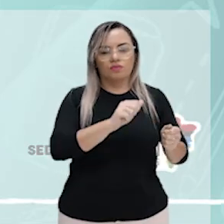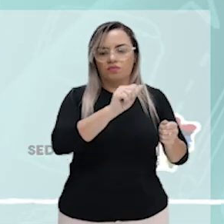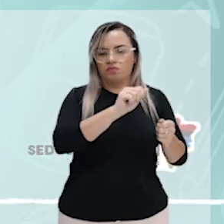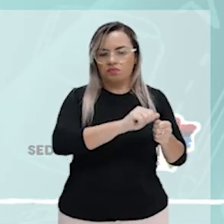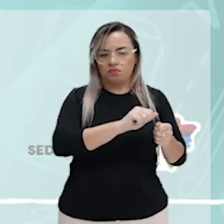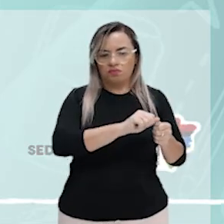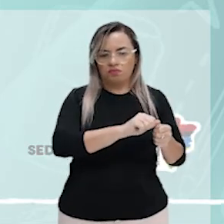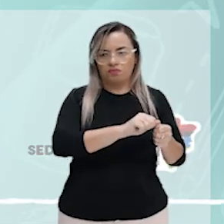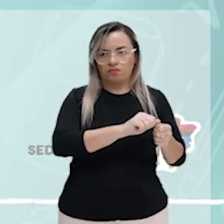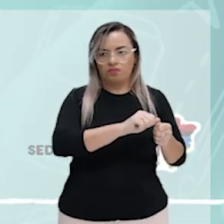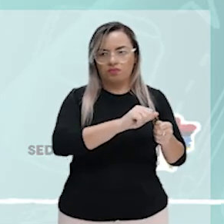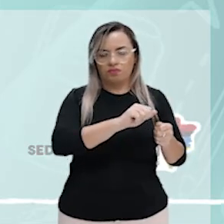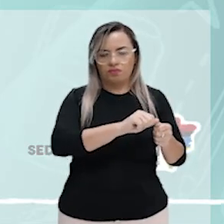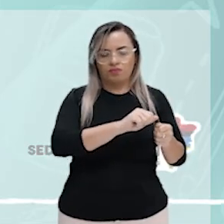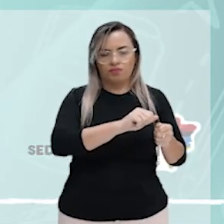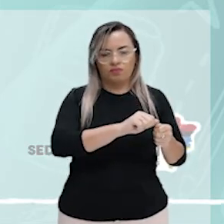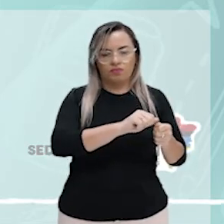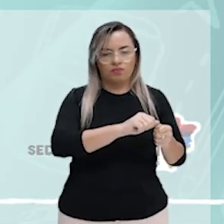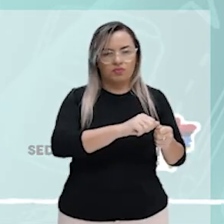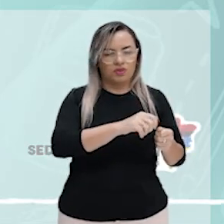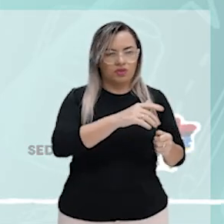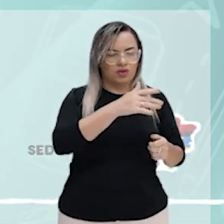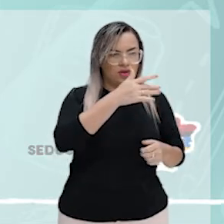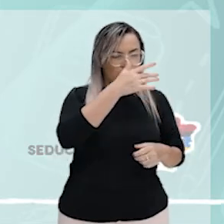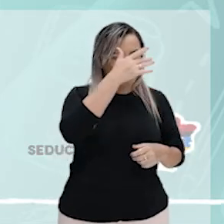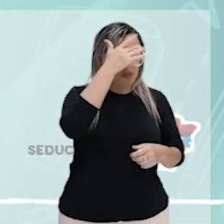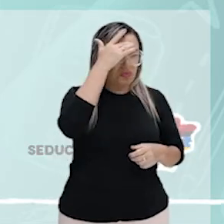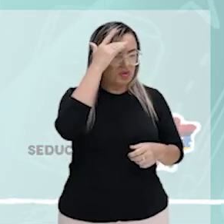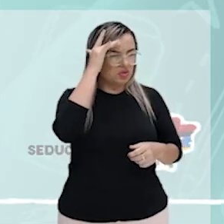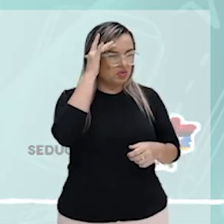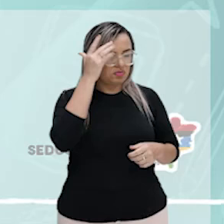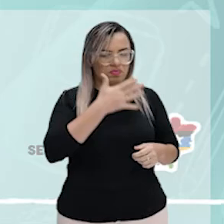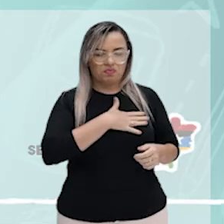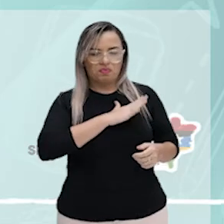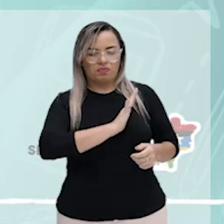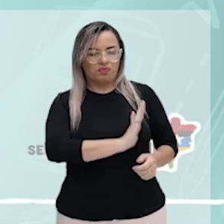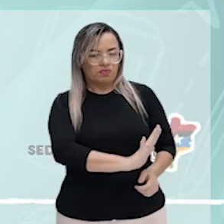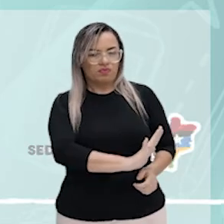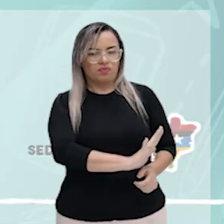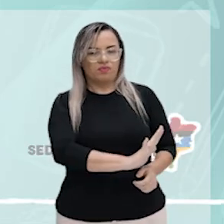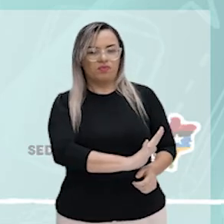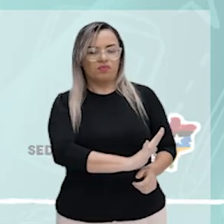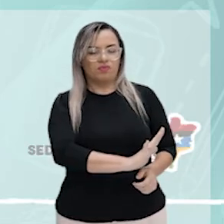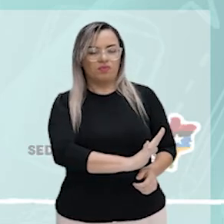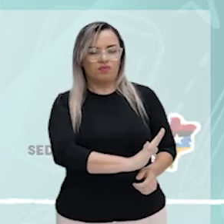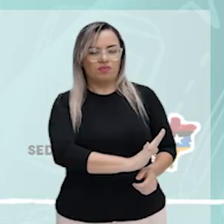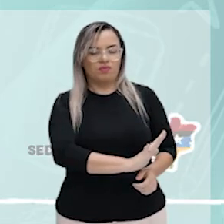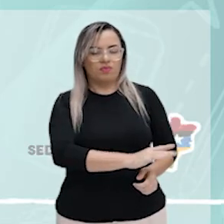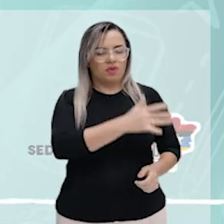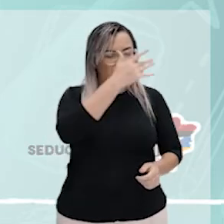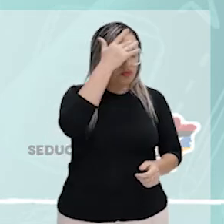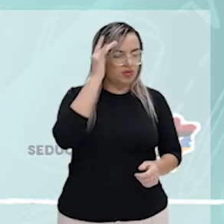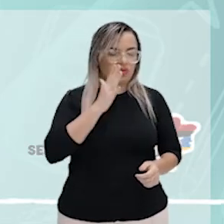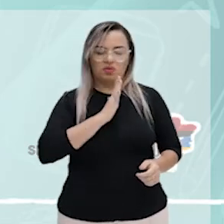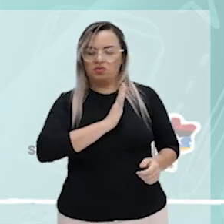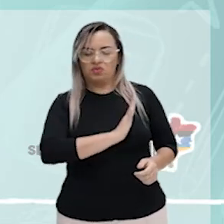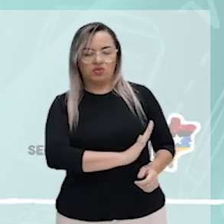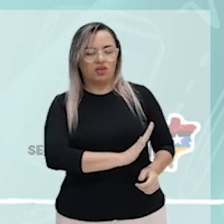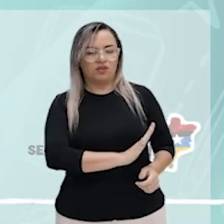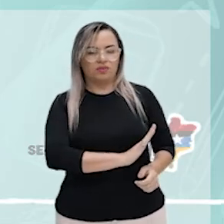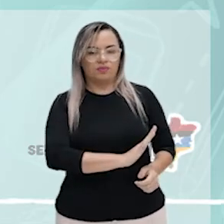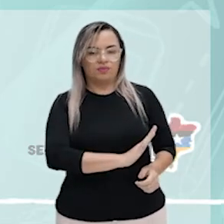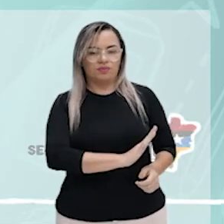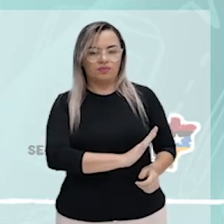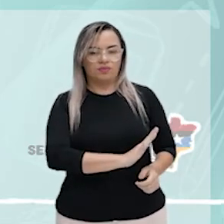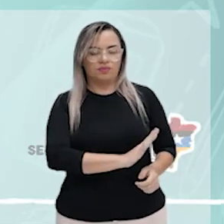Fazer... Fazer a pessoa não gostar de ti, não causar agrado. Não agradou, as pessoas não gostaram dela. Então,